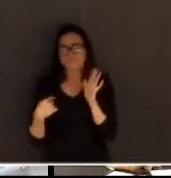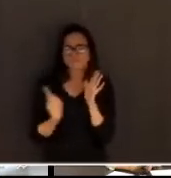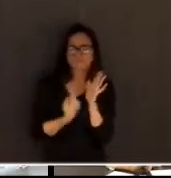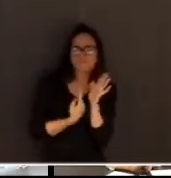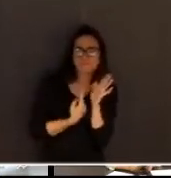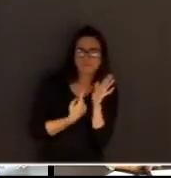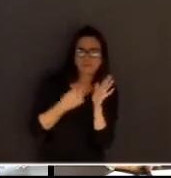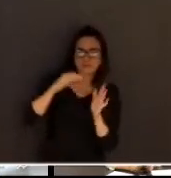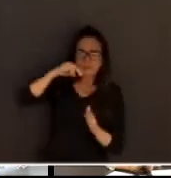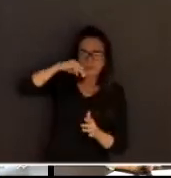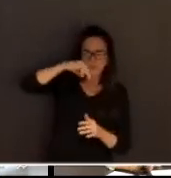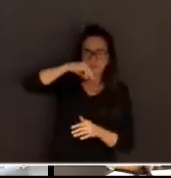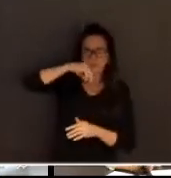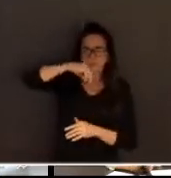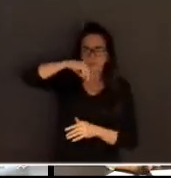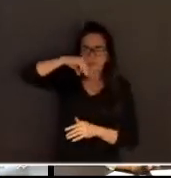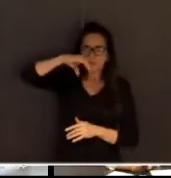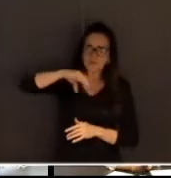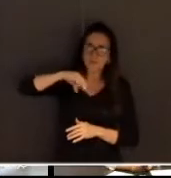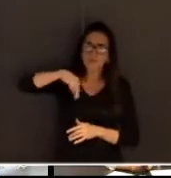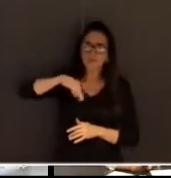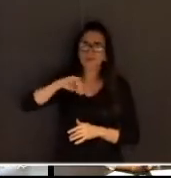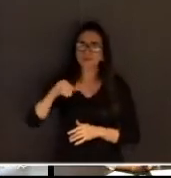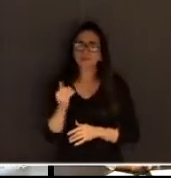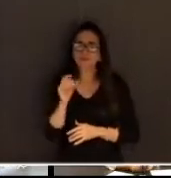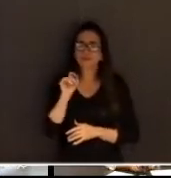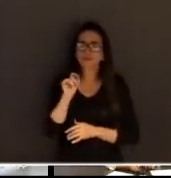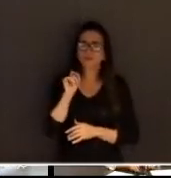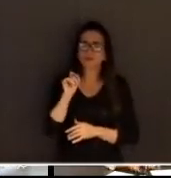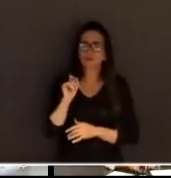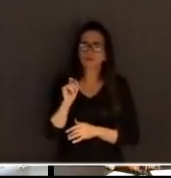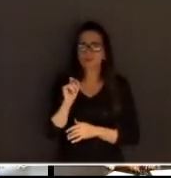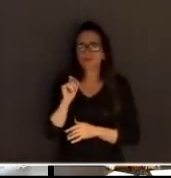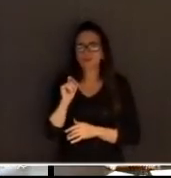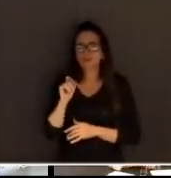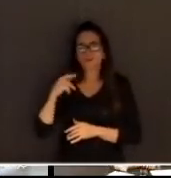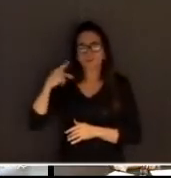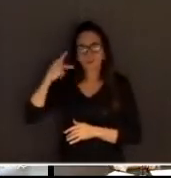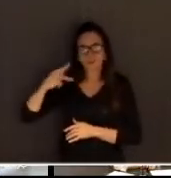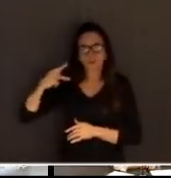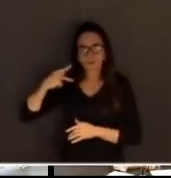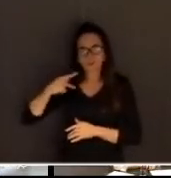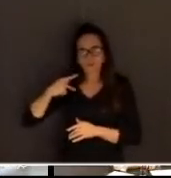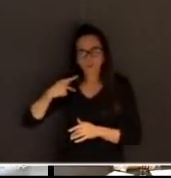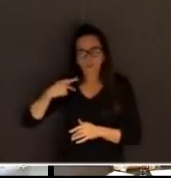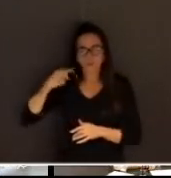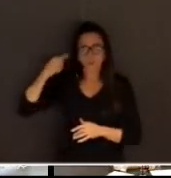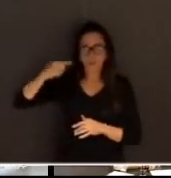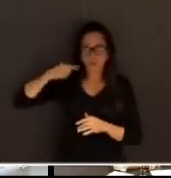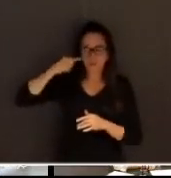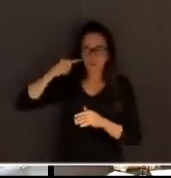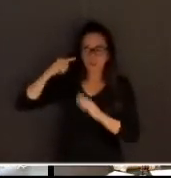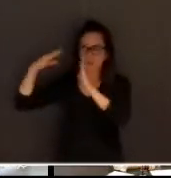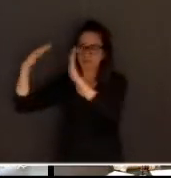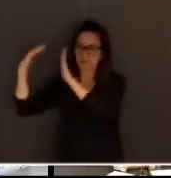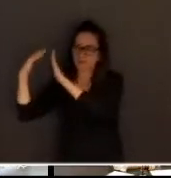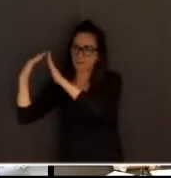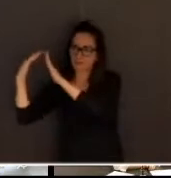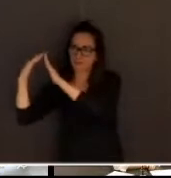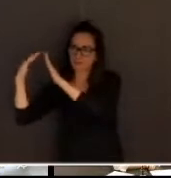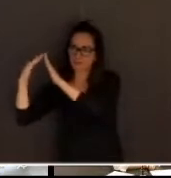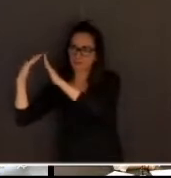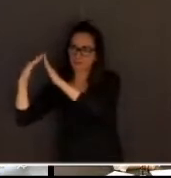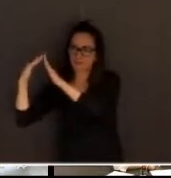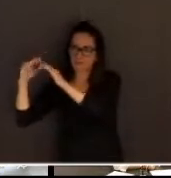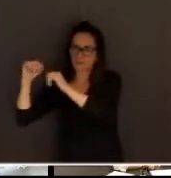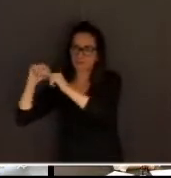CNJ era de que o promotor e o advogado ficassem em casa, fazendo um júri como